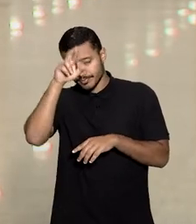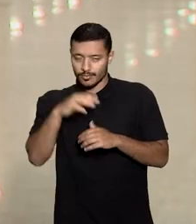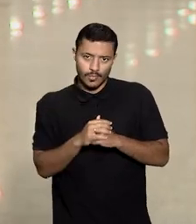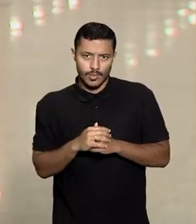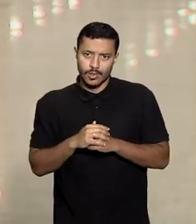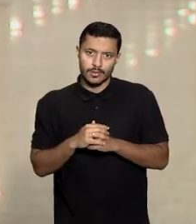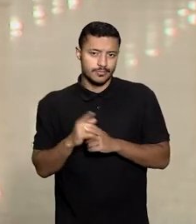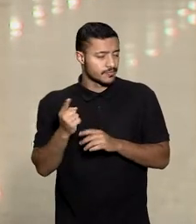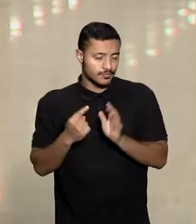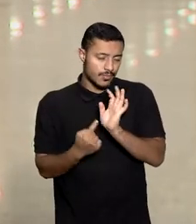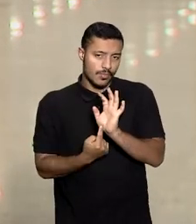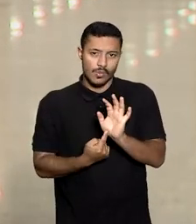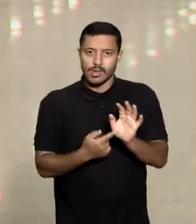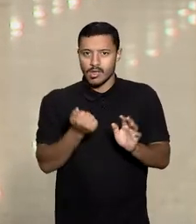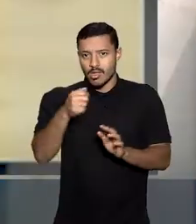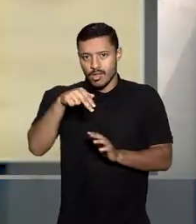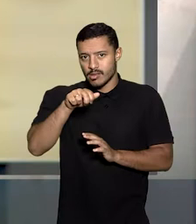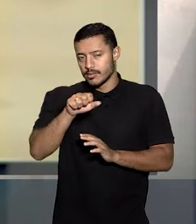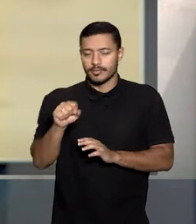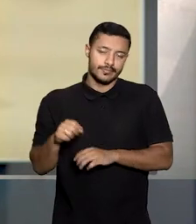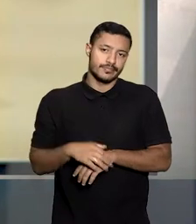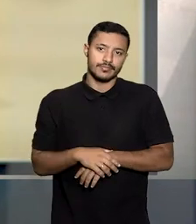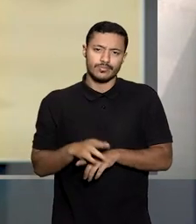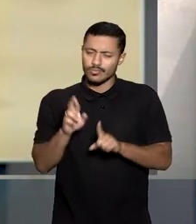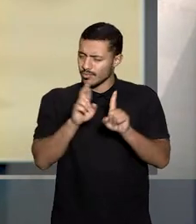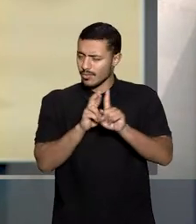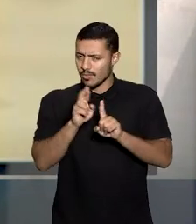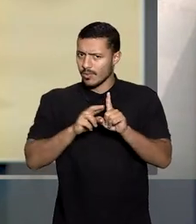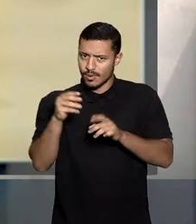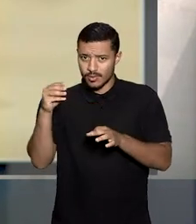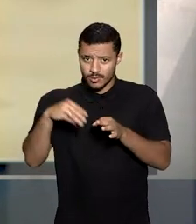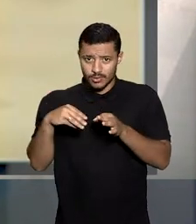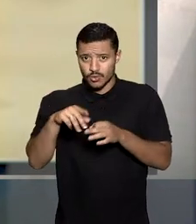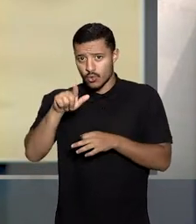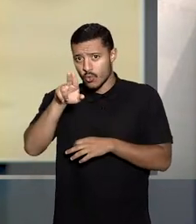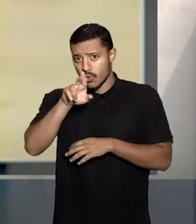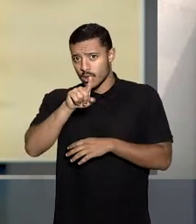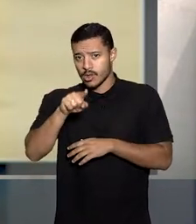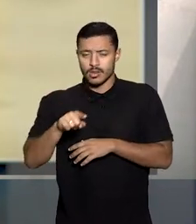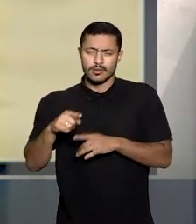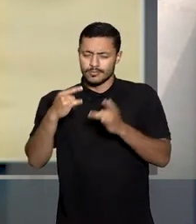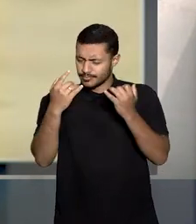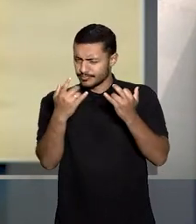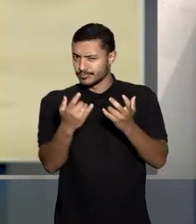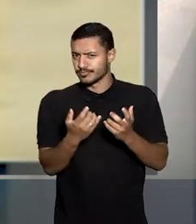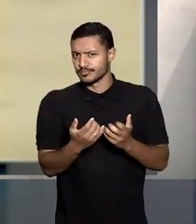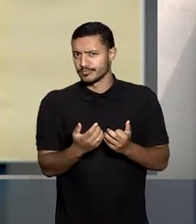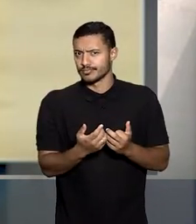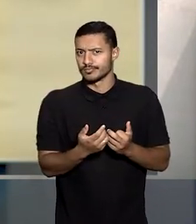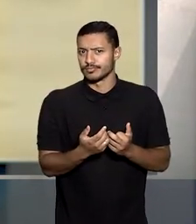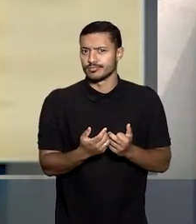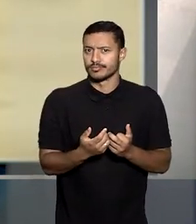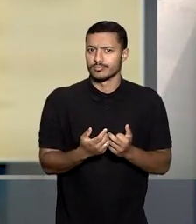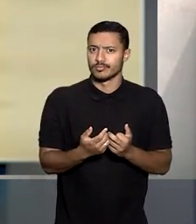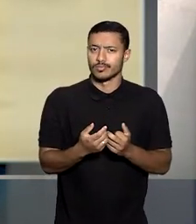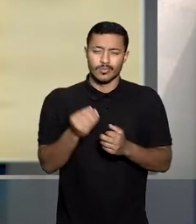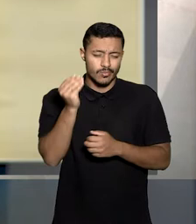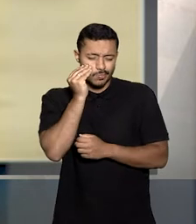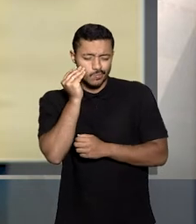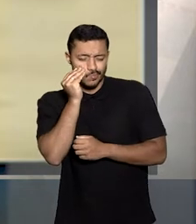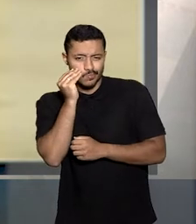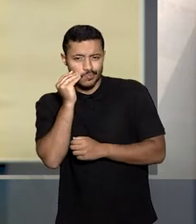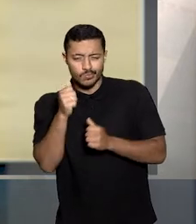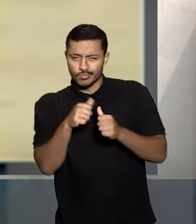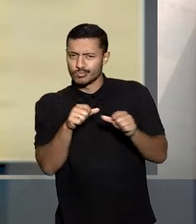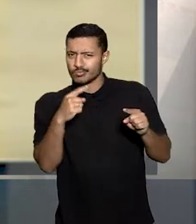constando do rol da ANS. O relator ministro Luiz Felipe Salomão explicou que procedimentos experimentais estão